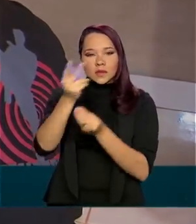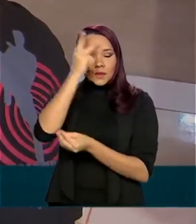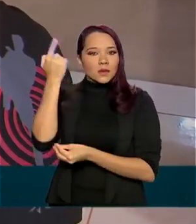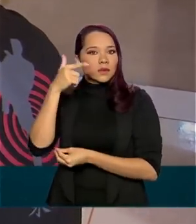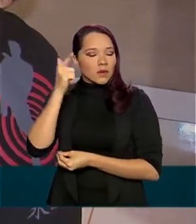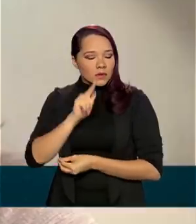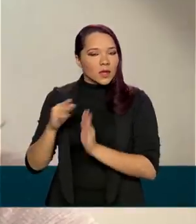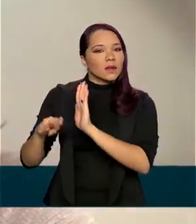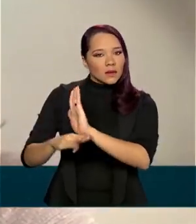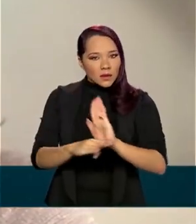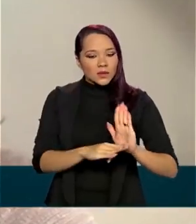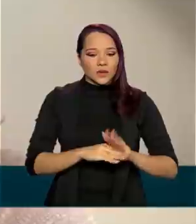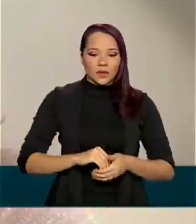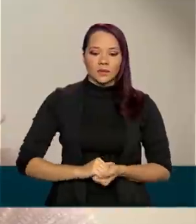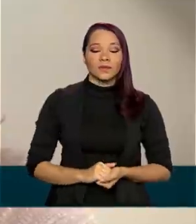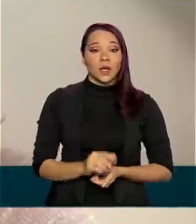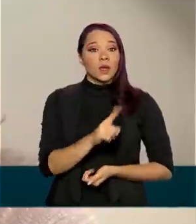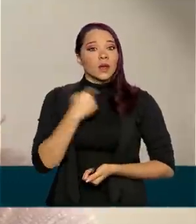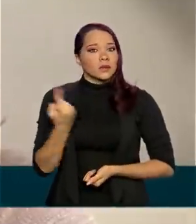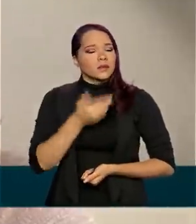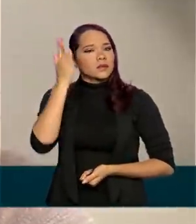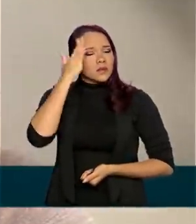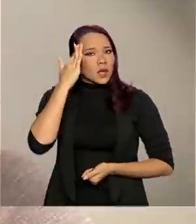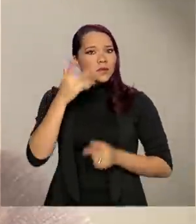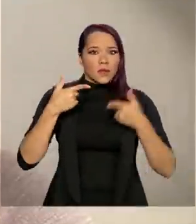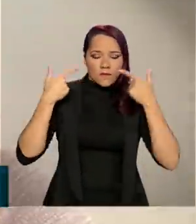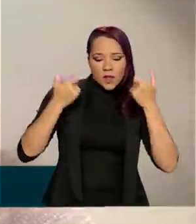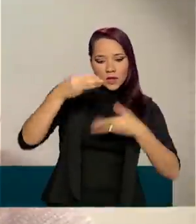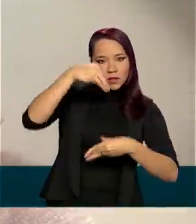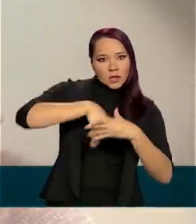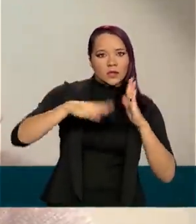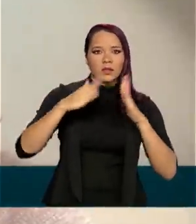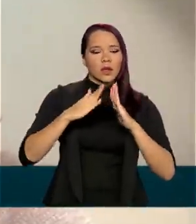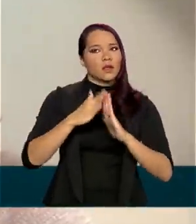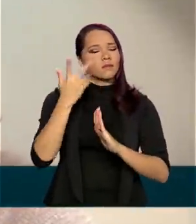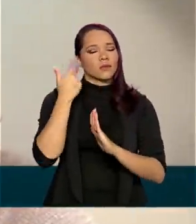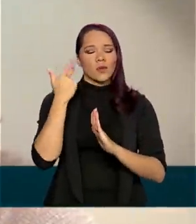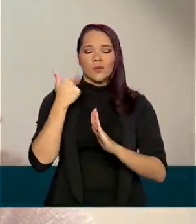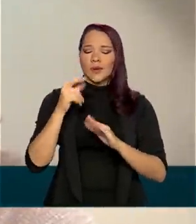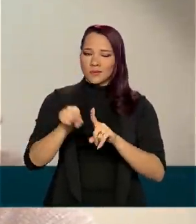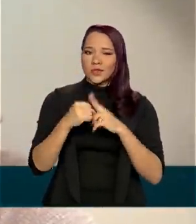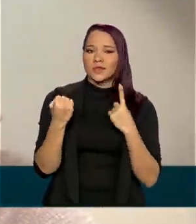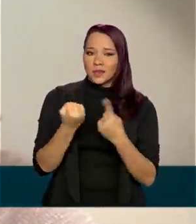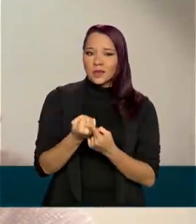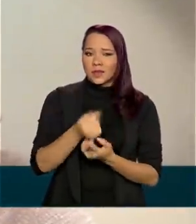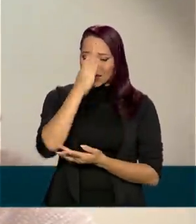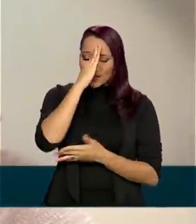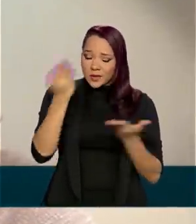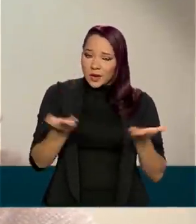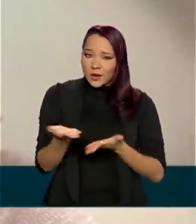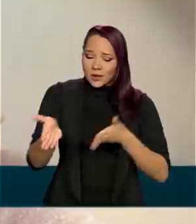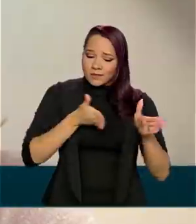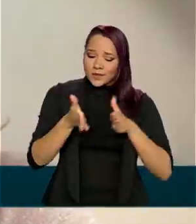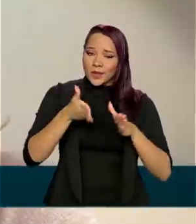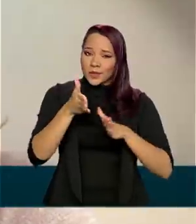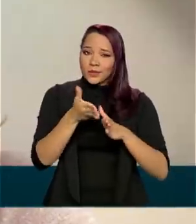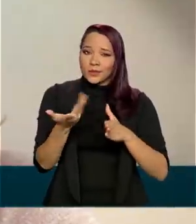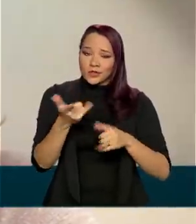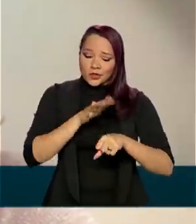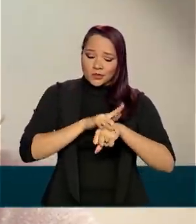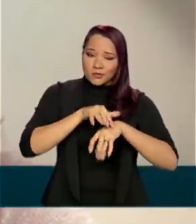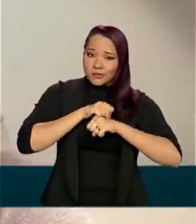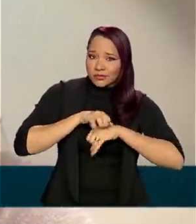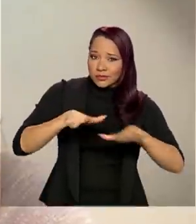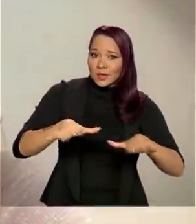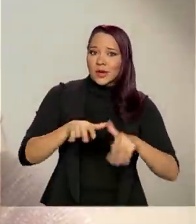poderão ser ajudadas. A gente sabe que a violência doméstica é muito comum na nossa sociedade, principalmente agora nos tempos de pandemia, que teve um